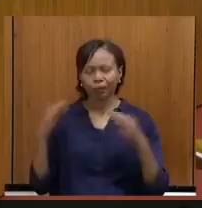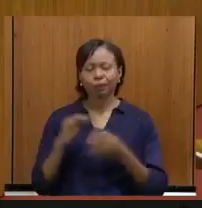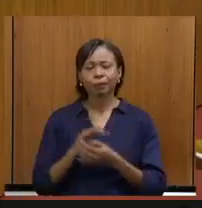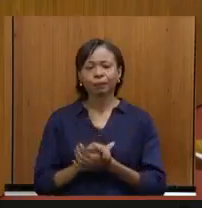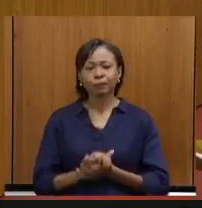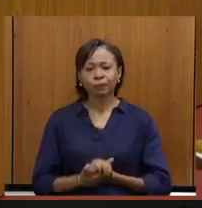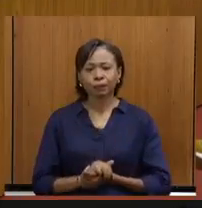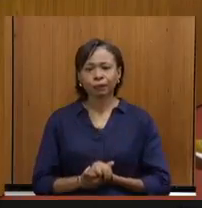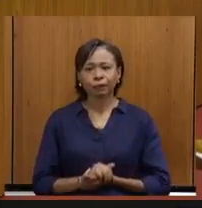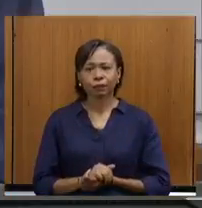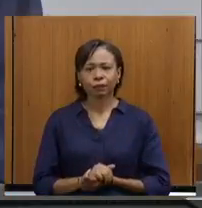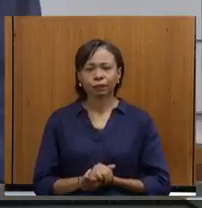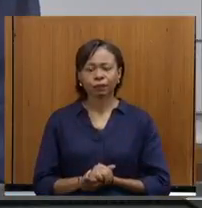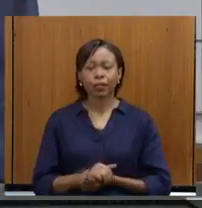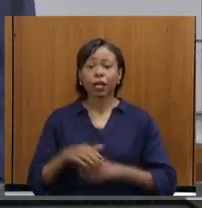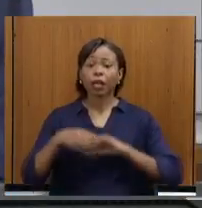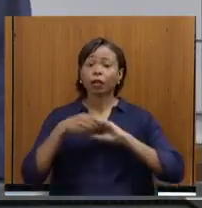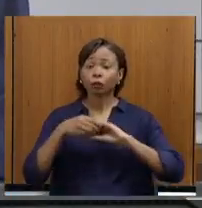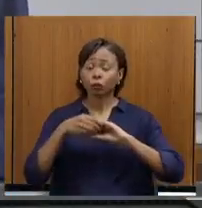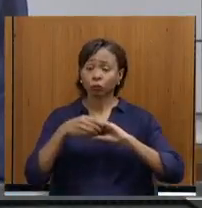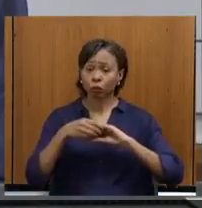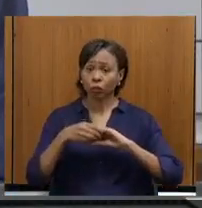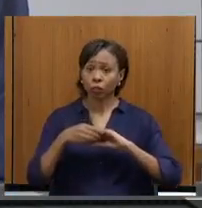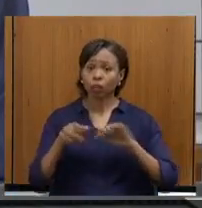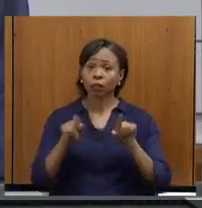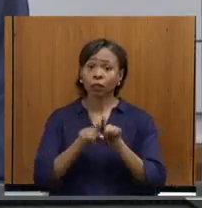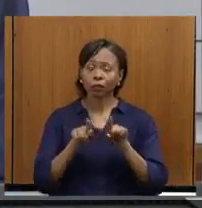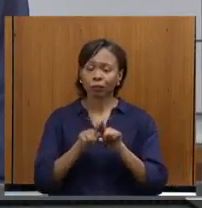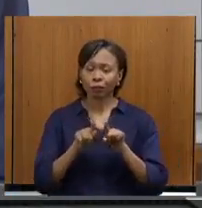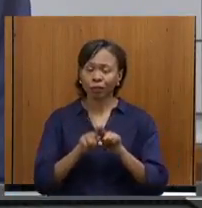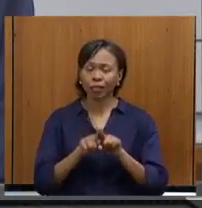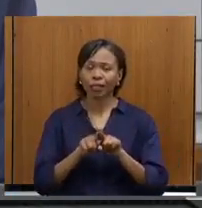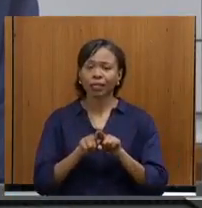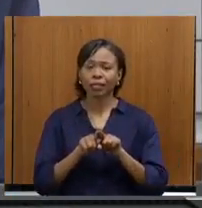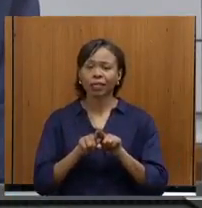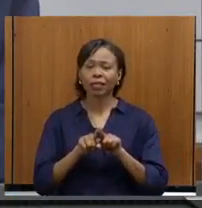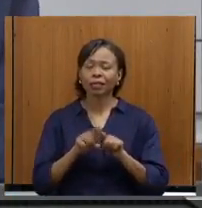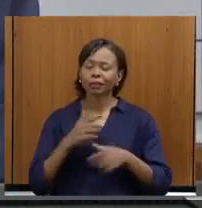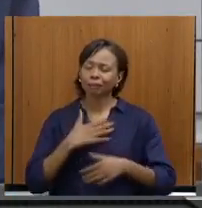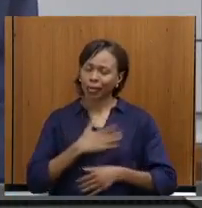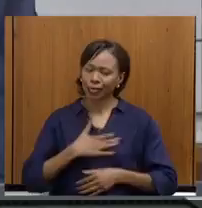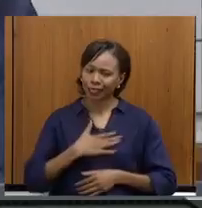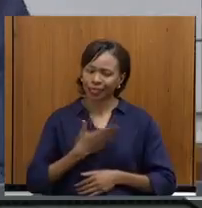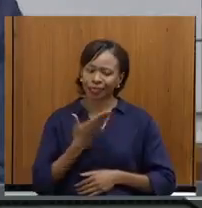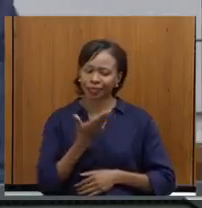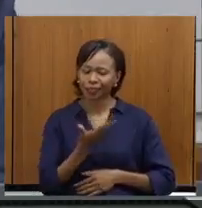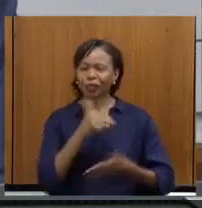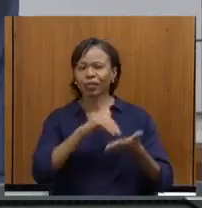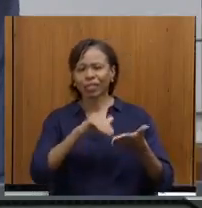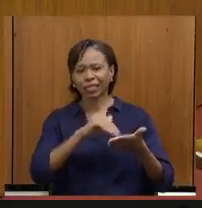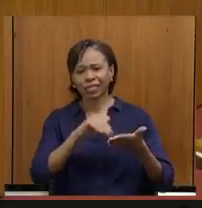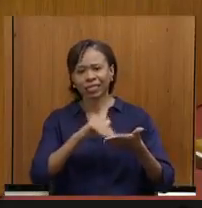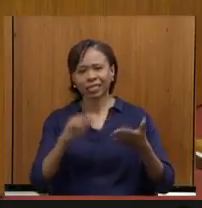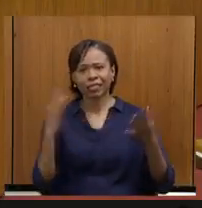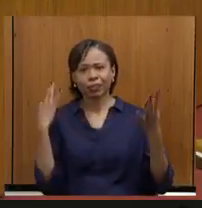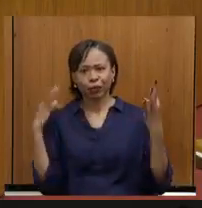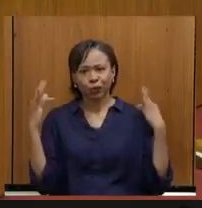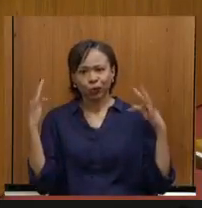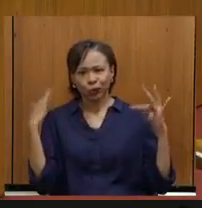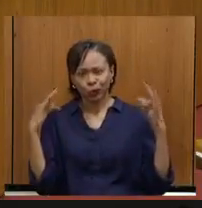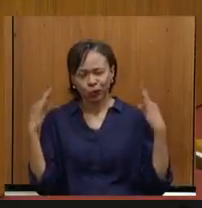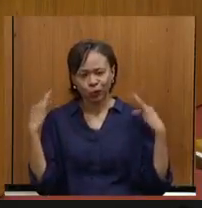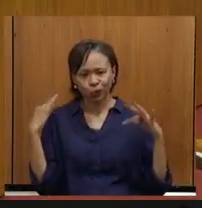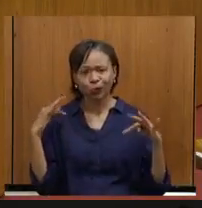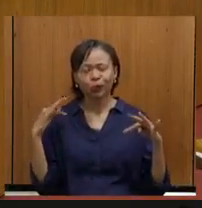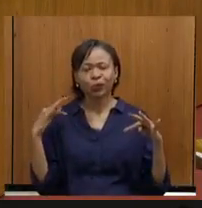aqui cumprimentar também com muita alegria e satisfação ao nosso secretário de Cultura e Turismo,